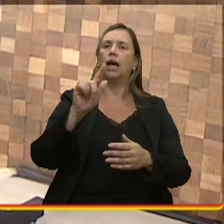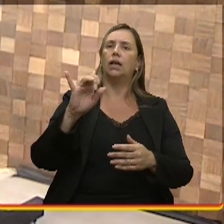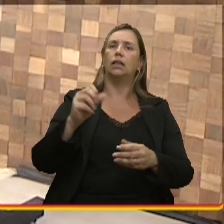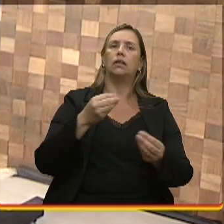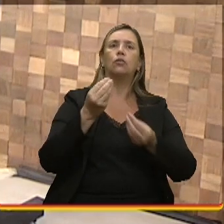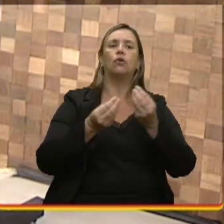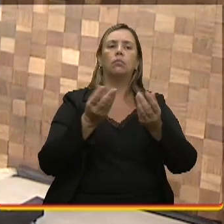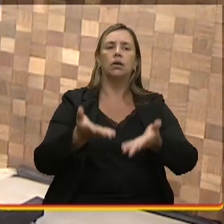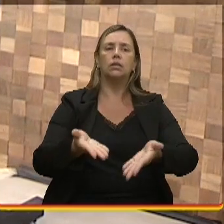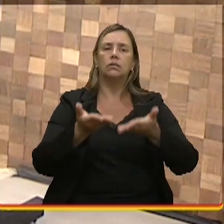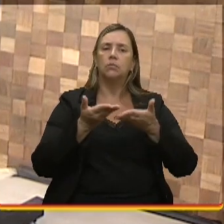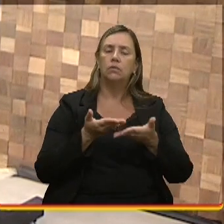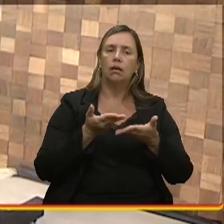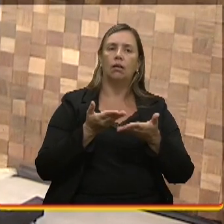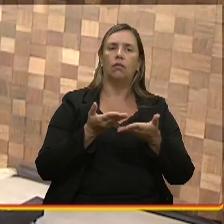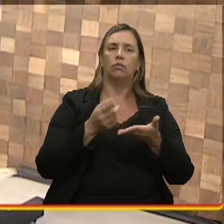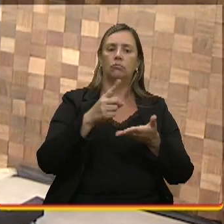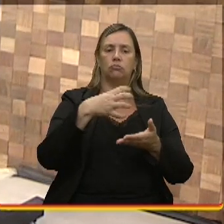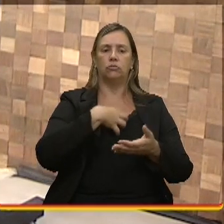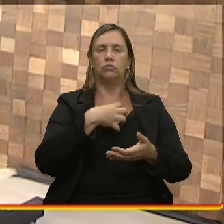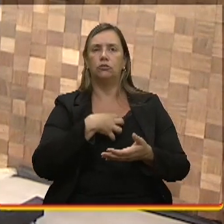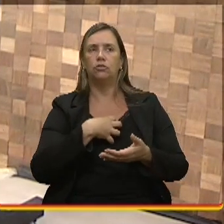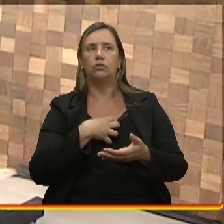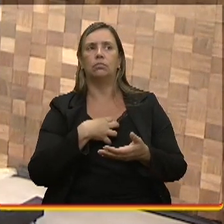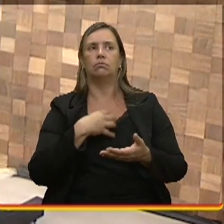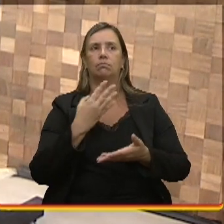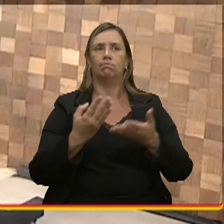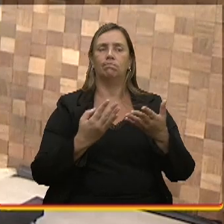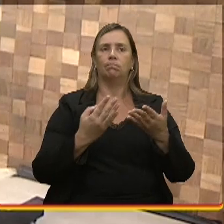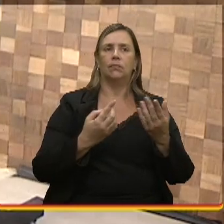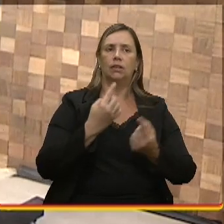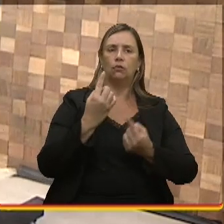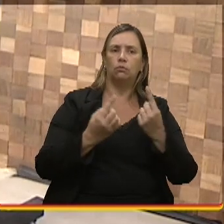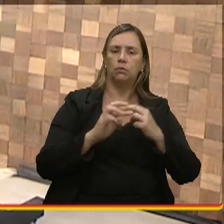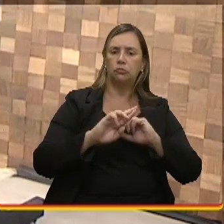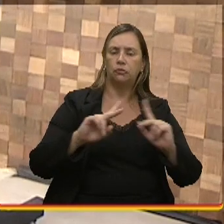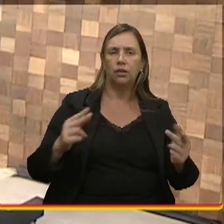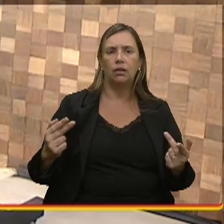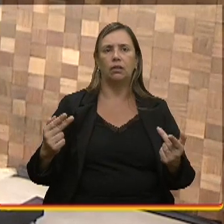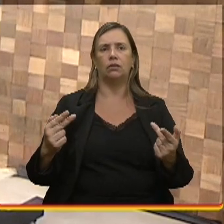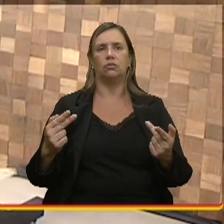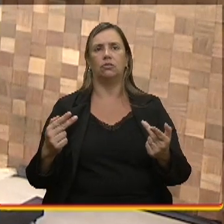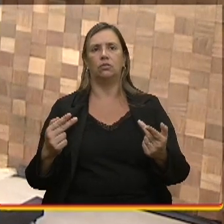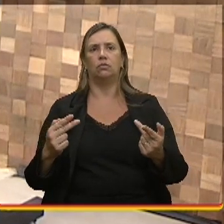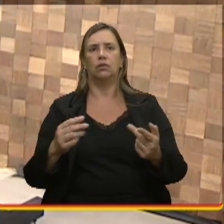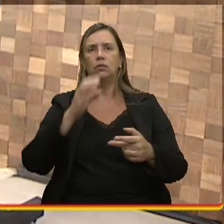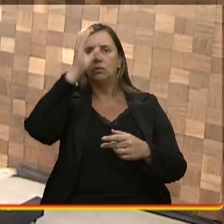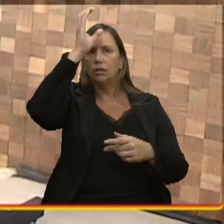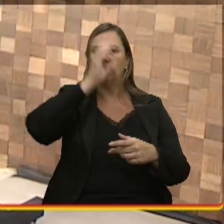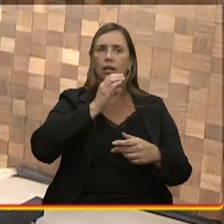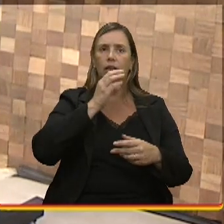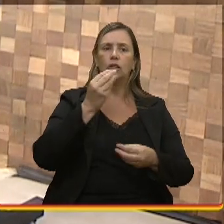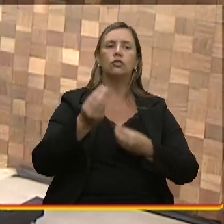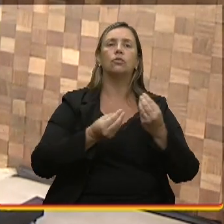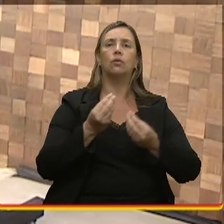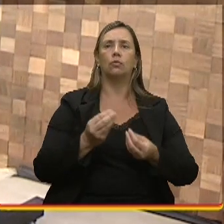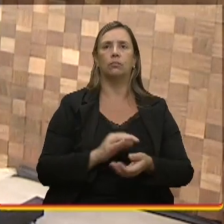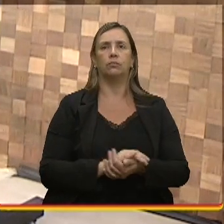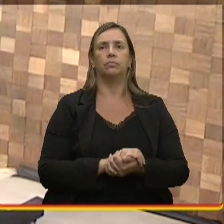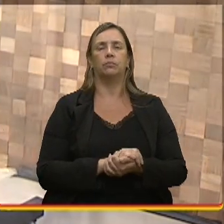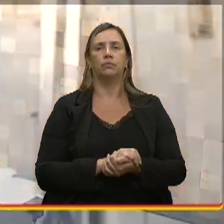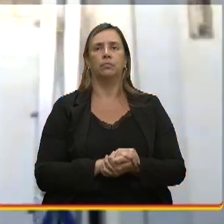eletricista? Se tu sentiu alguma coisa diferente, assim, dos teus clientes? Como é que foi essa recepção?